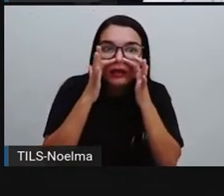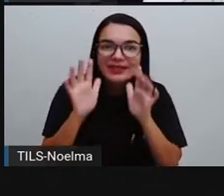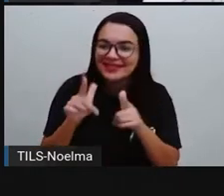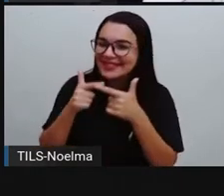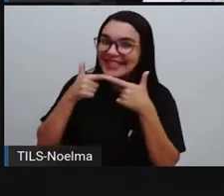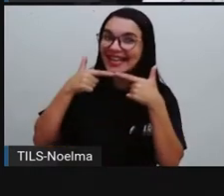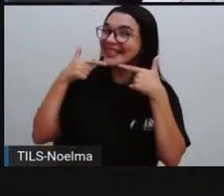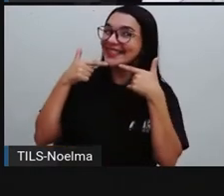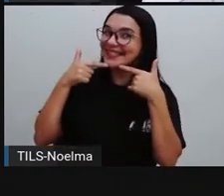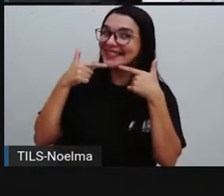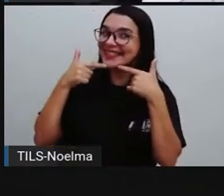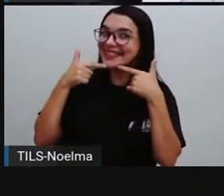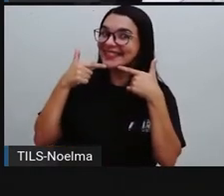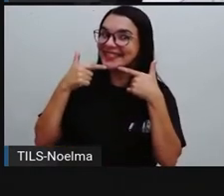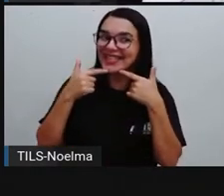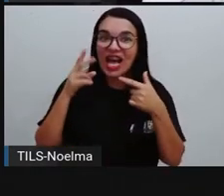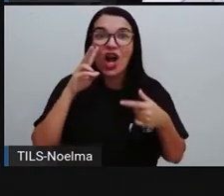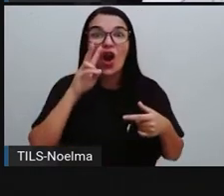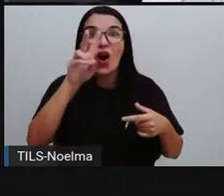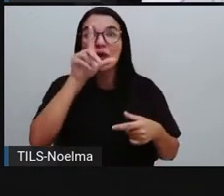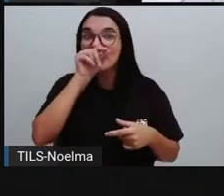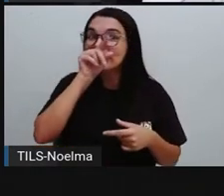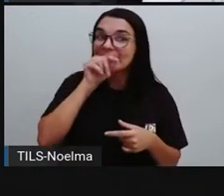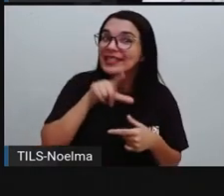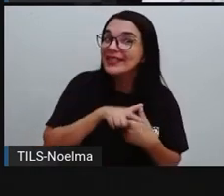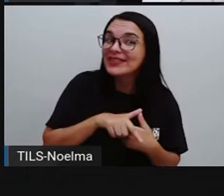Sorriam. Olha o passarinho.